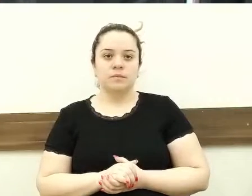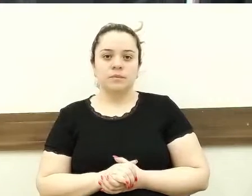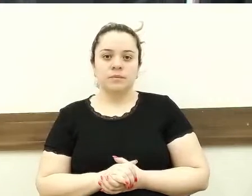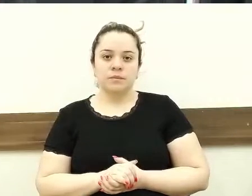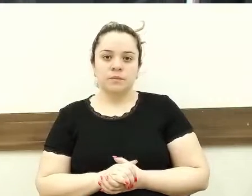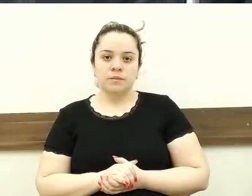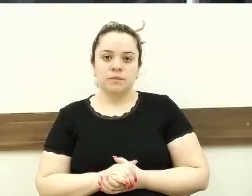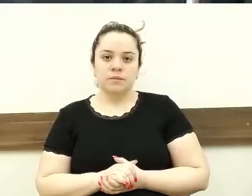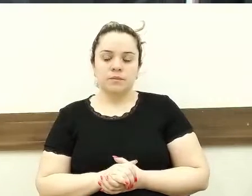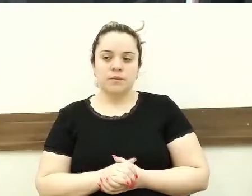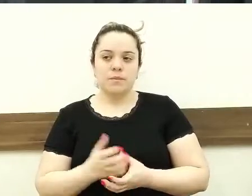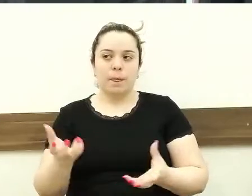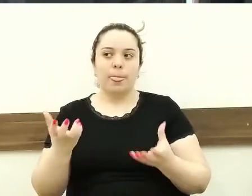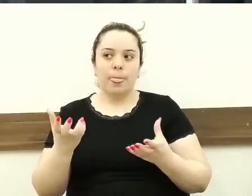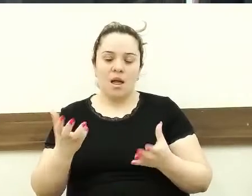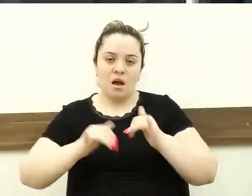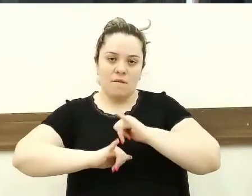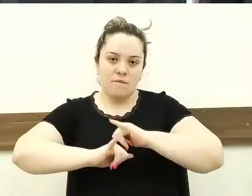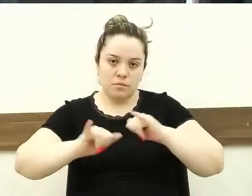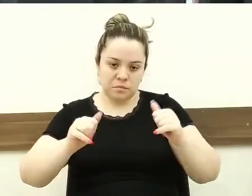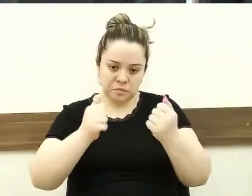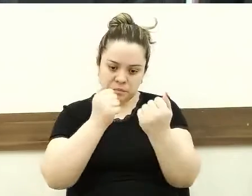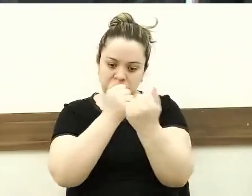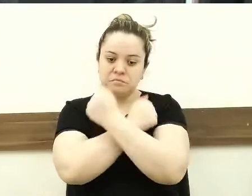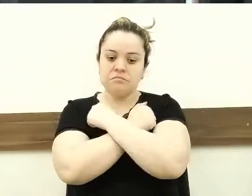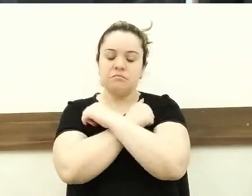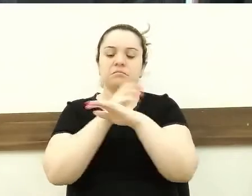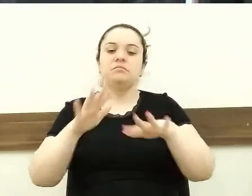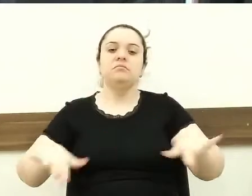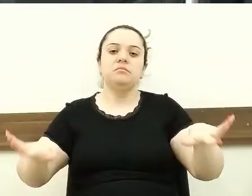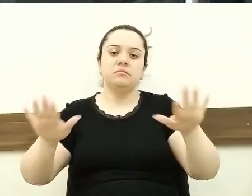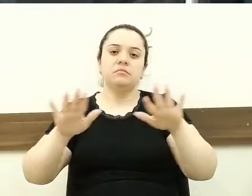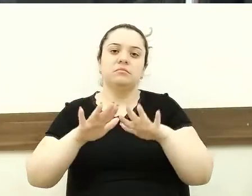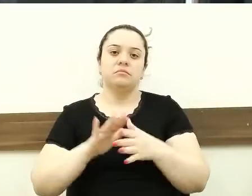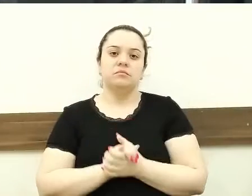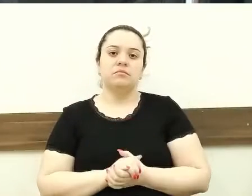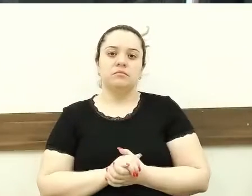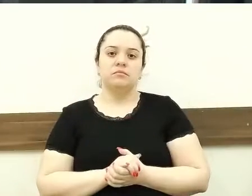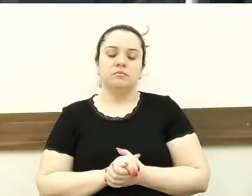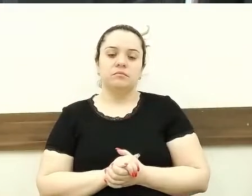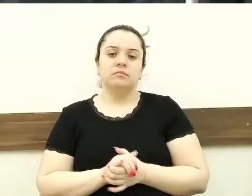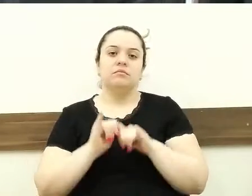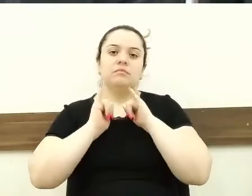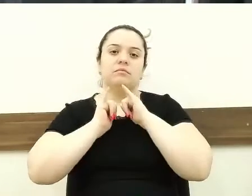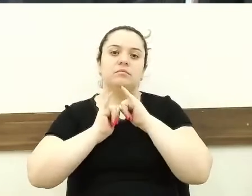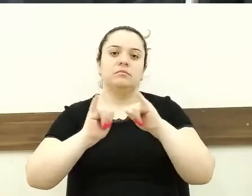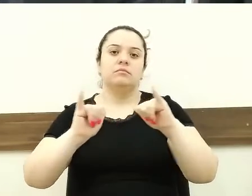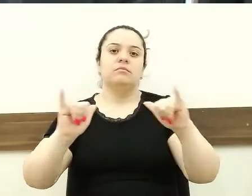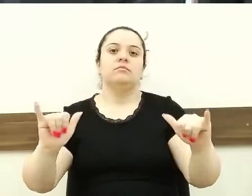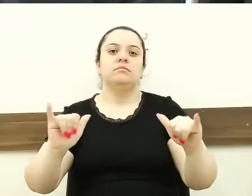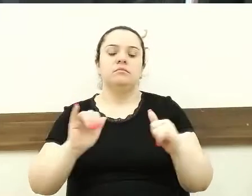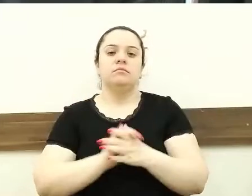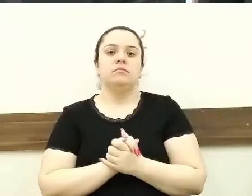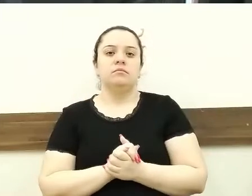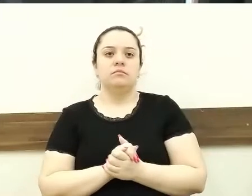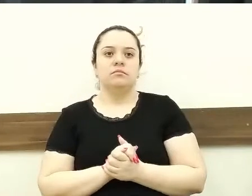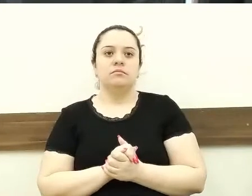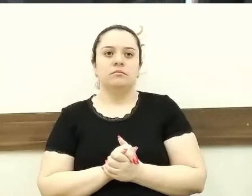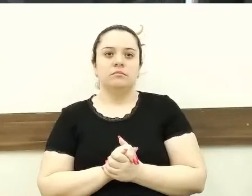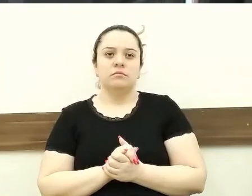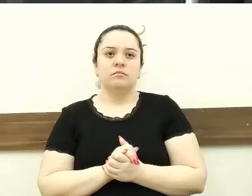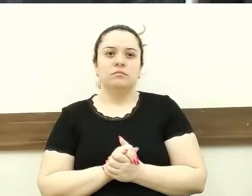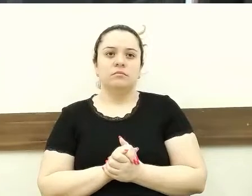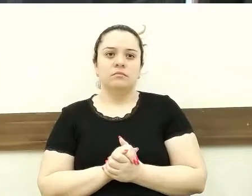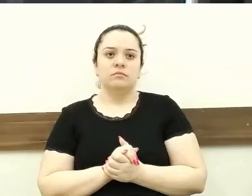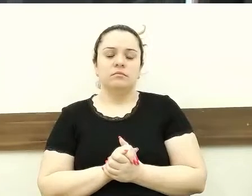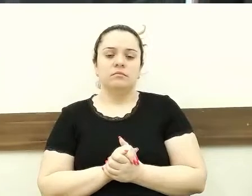mais um minuto. Quero deixar um abraço a todos, dizer a vereança, nós estamos